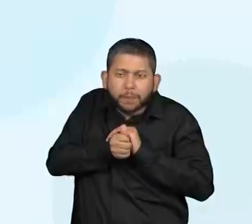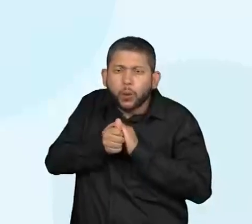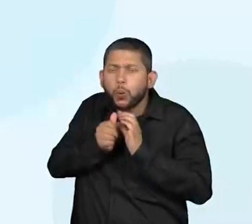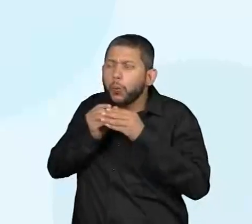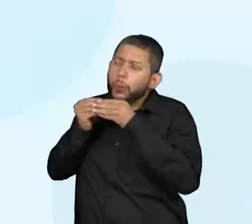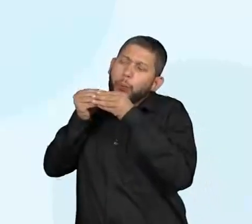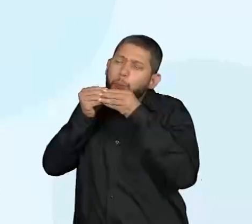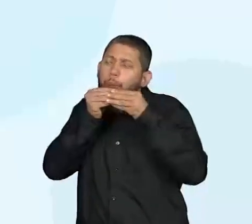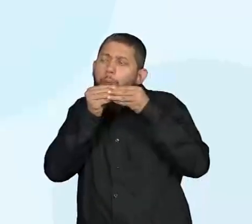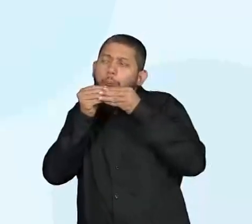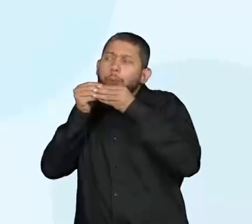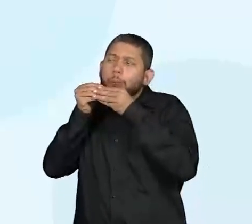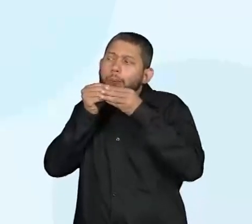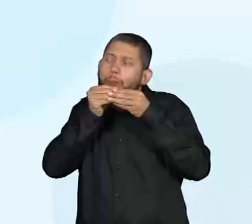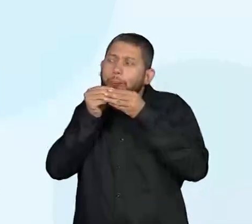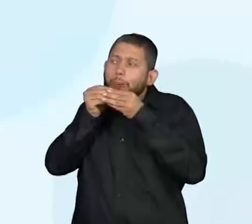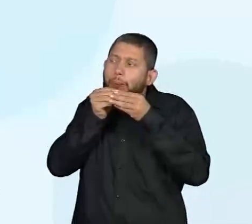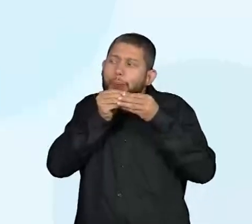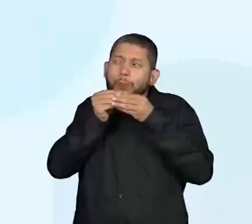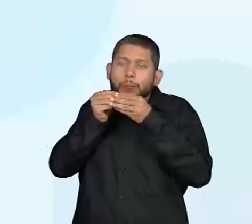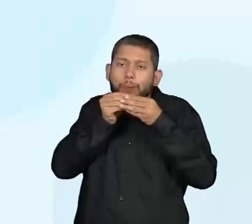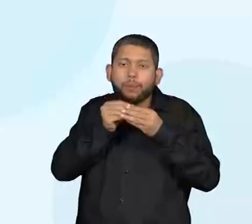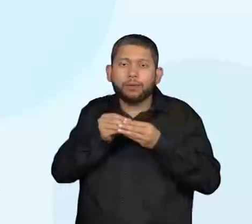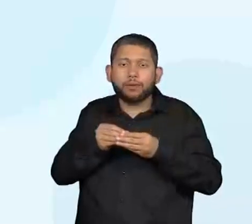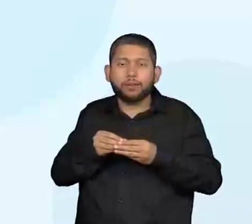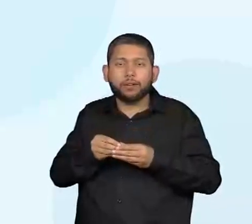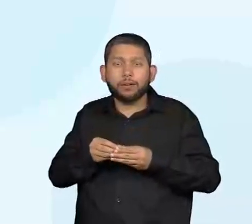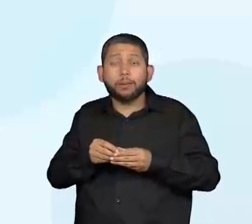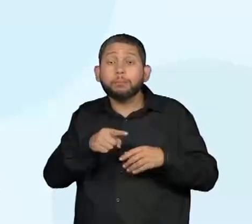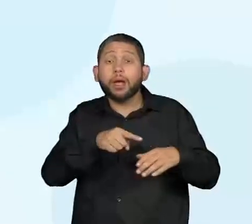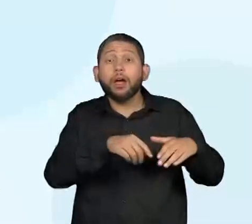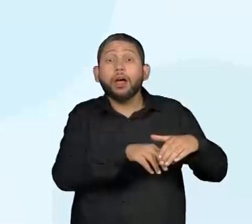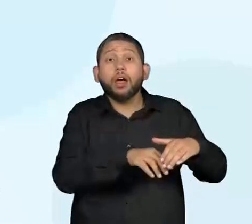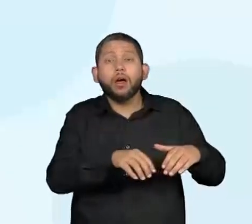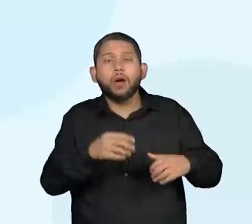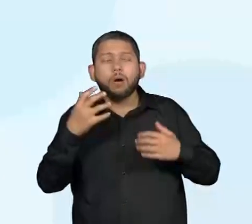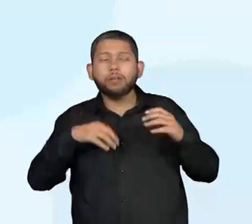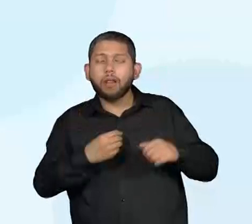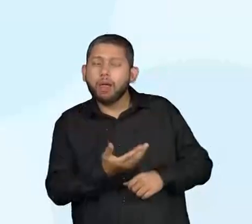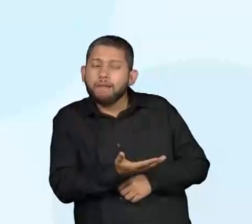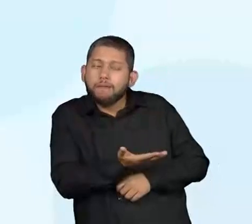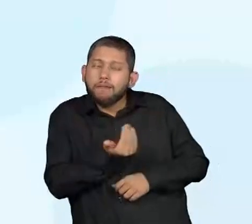da abertura do buraco. Vamos lá, de novo.